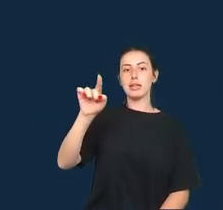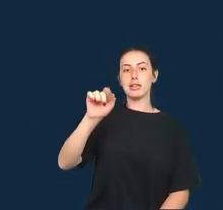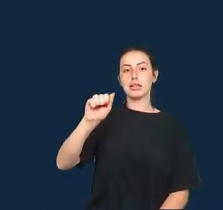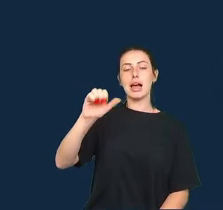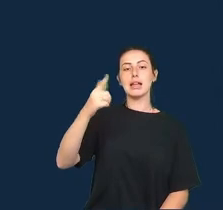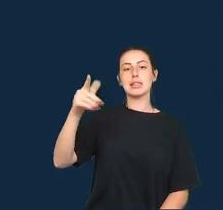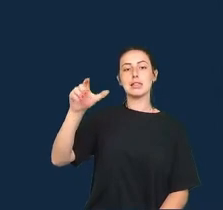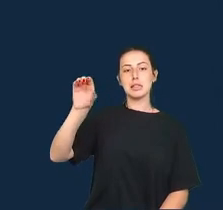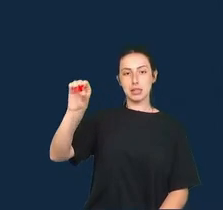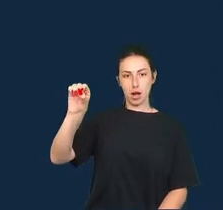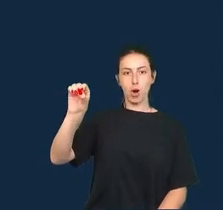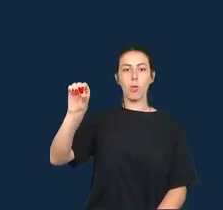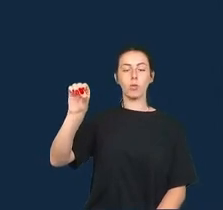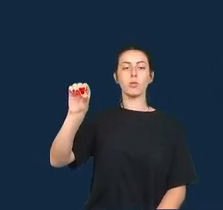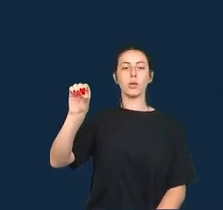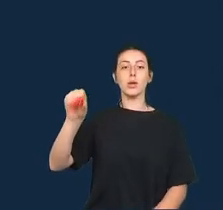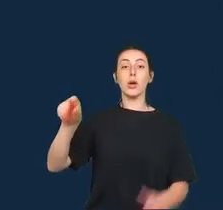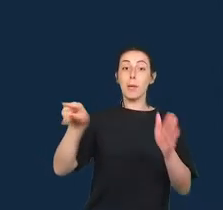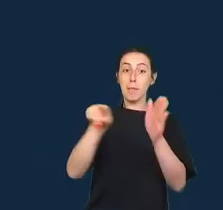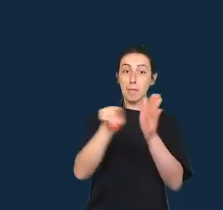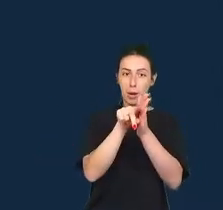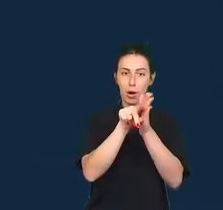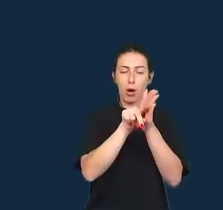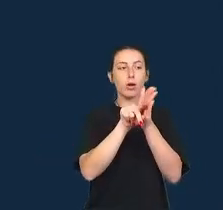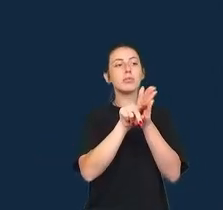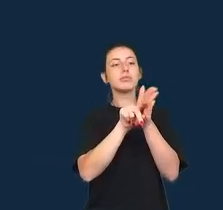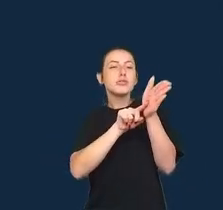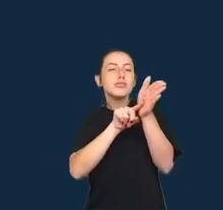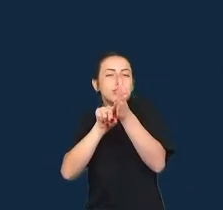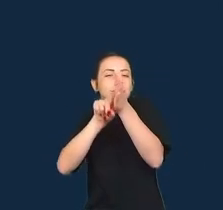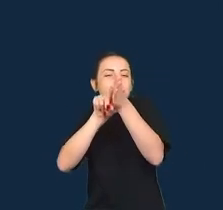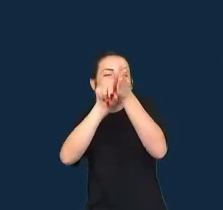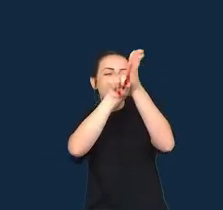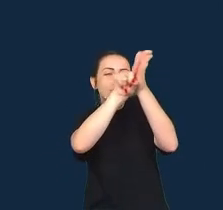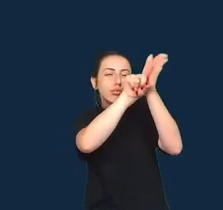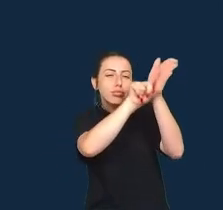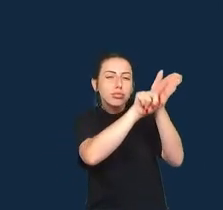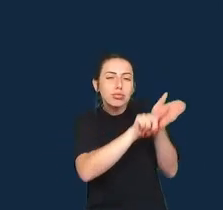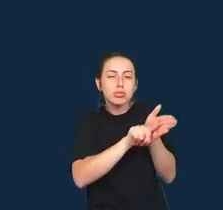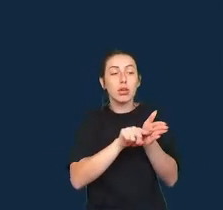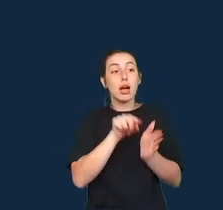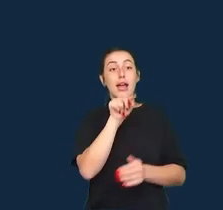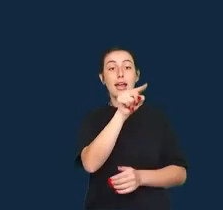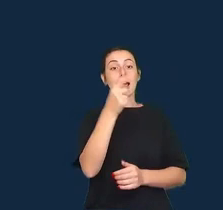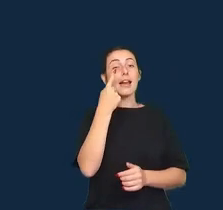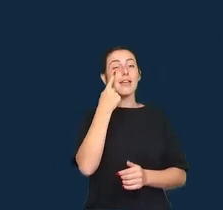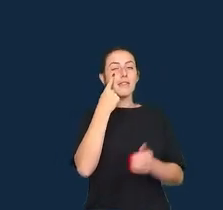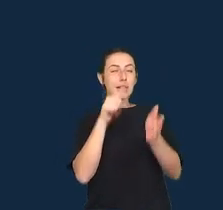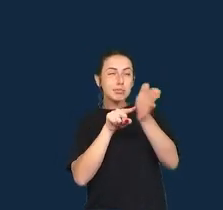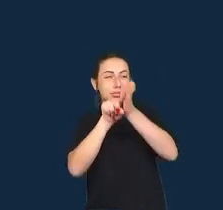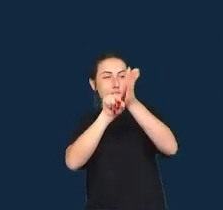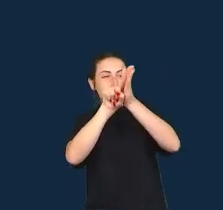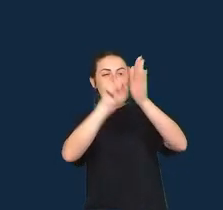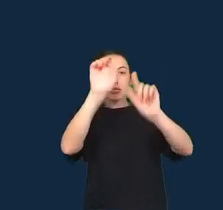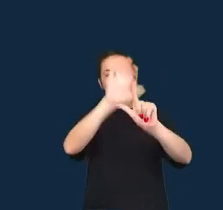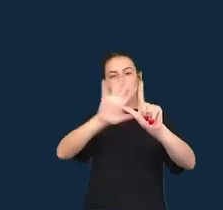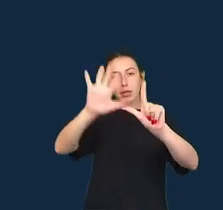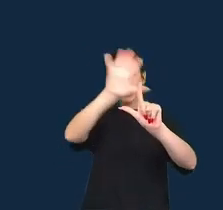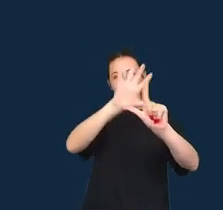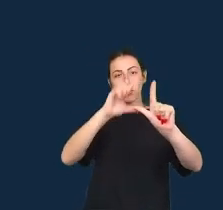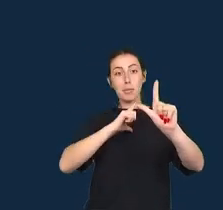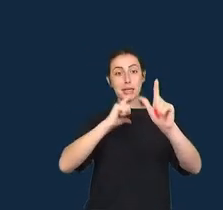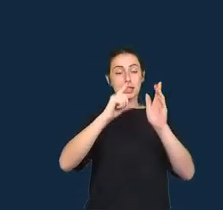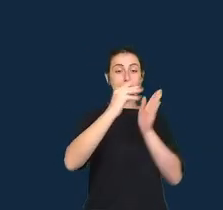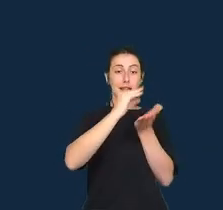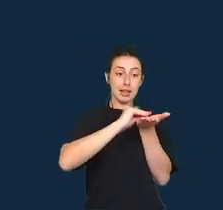transfronteiras. Ele analisa essas plataformas que têm dados para investigações